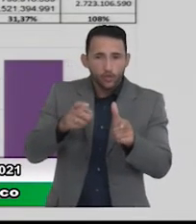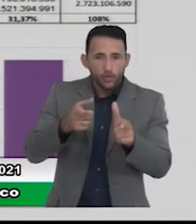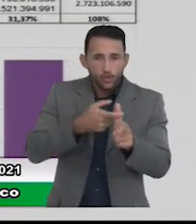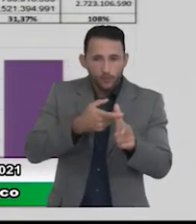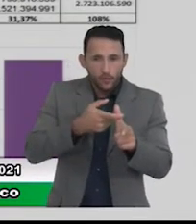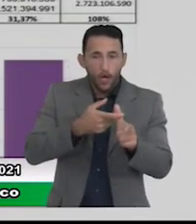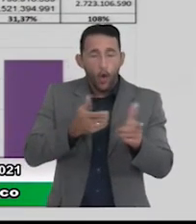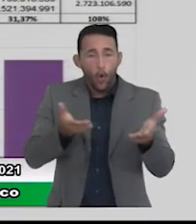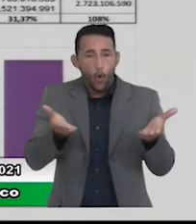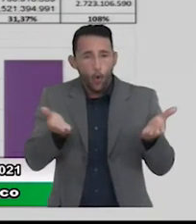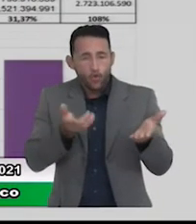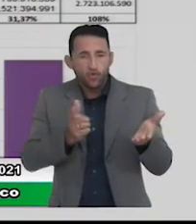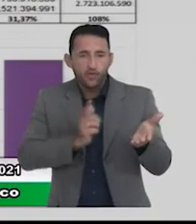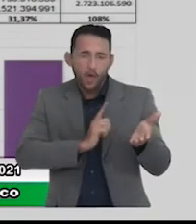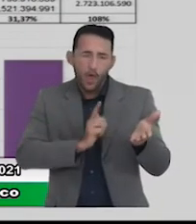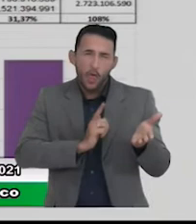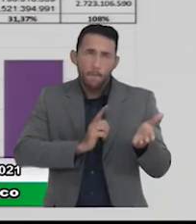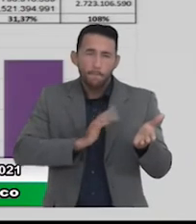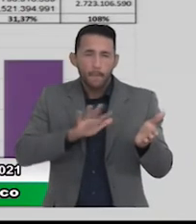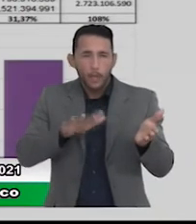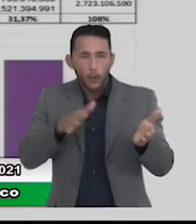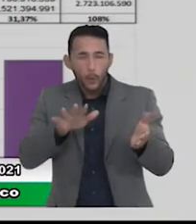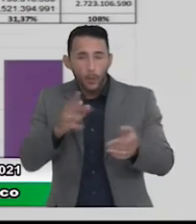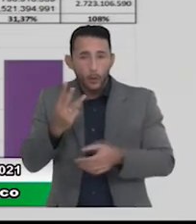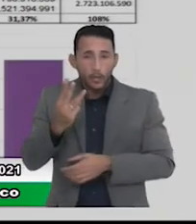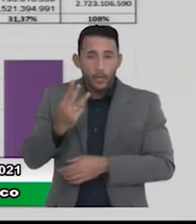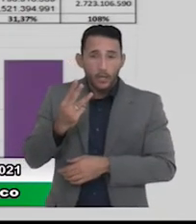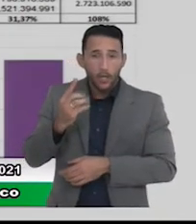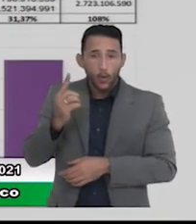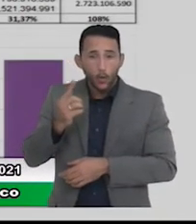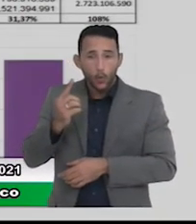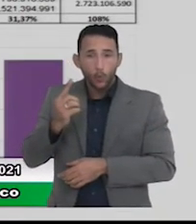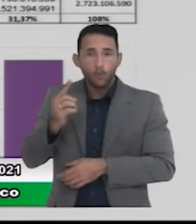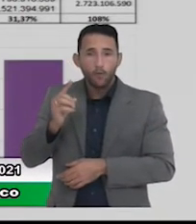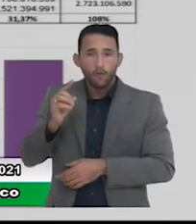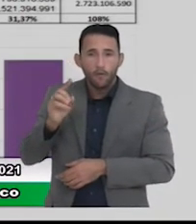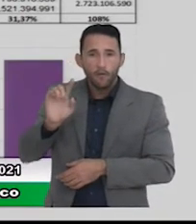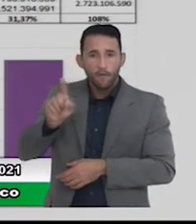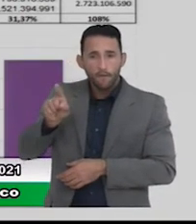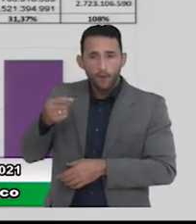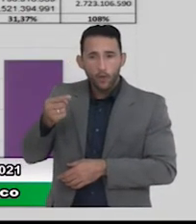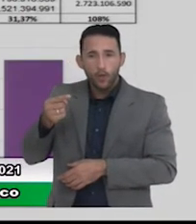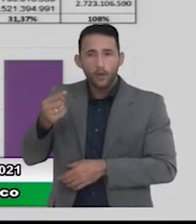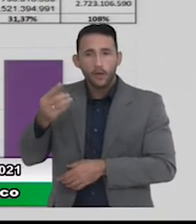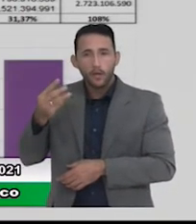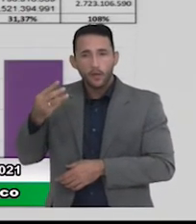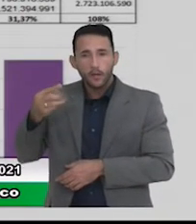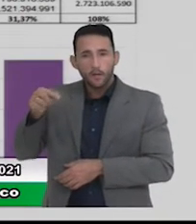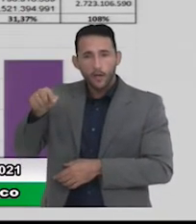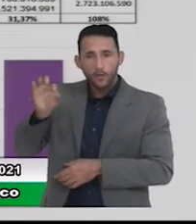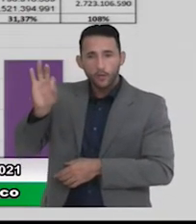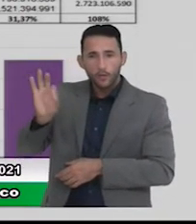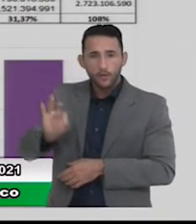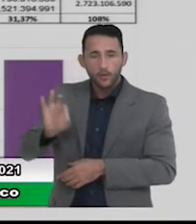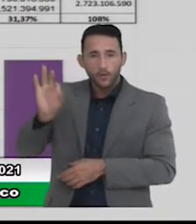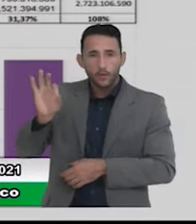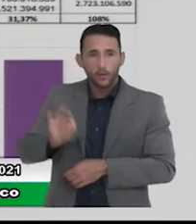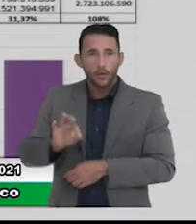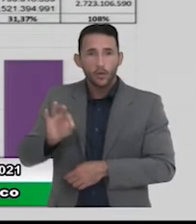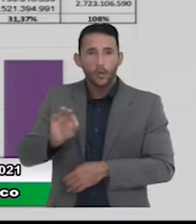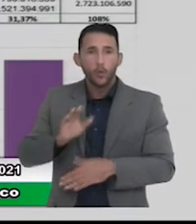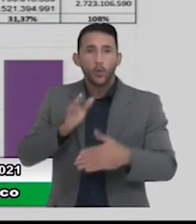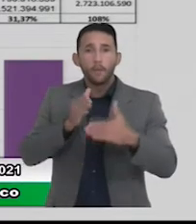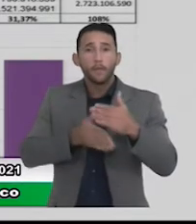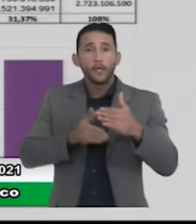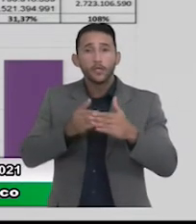está hoje com o limite de 31,30 com o percentual de 31,37% o limite que é permitido pela